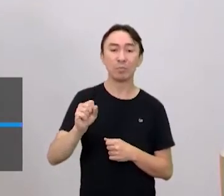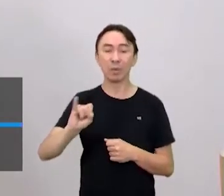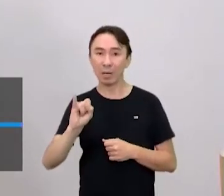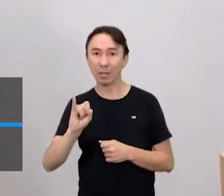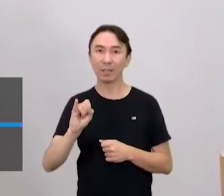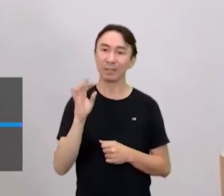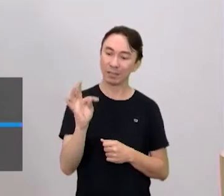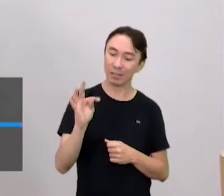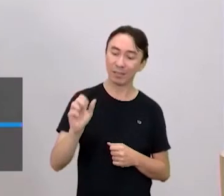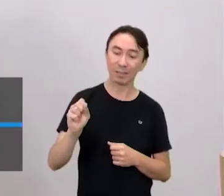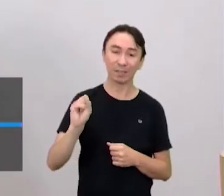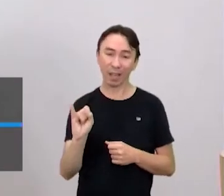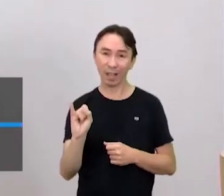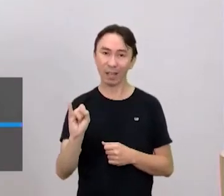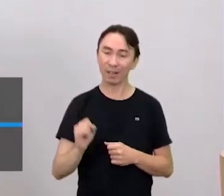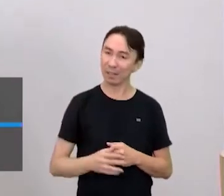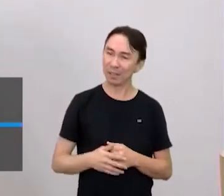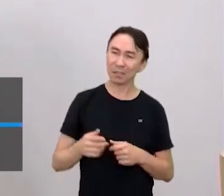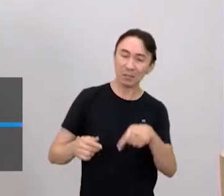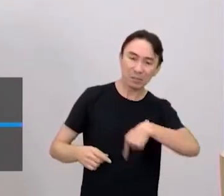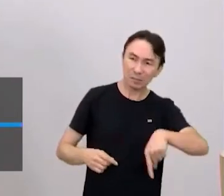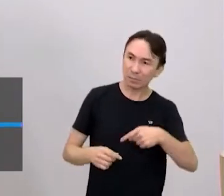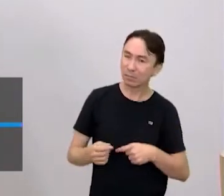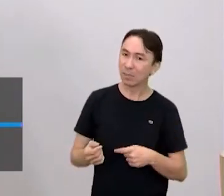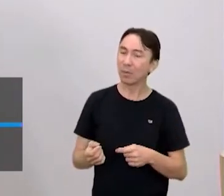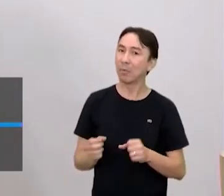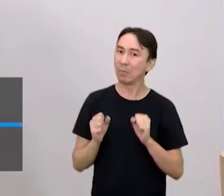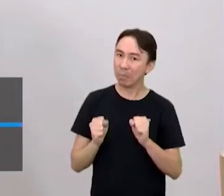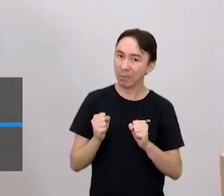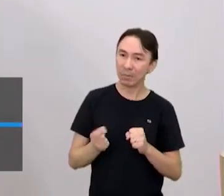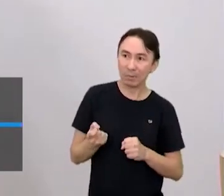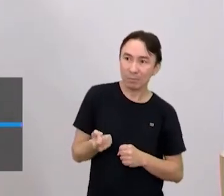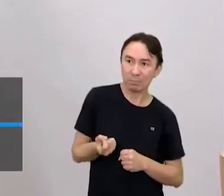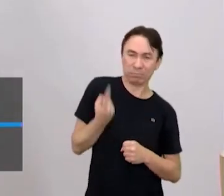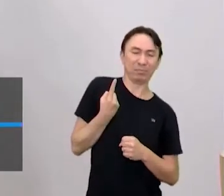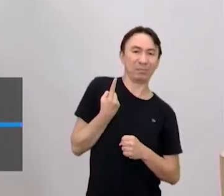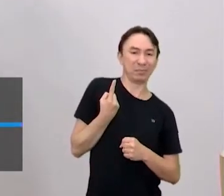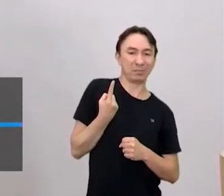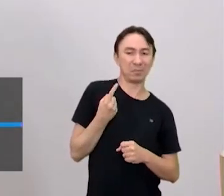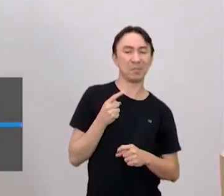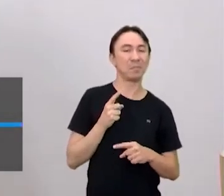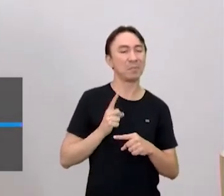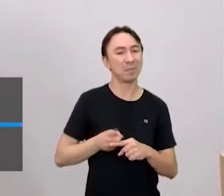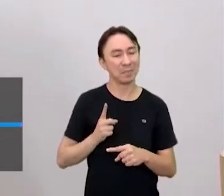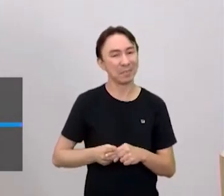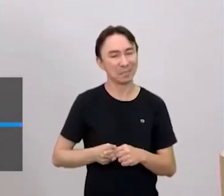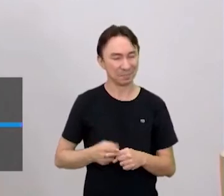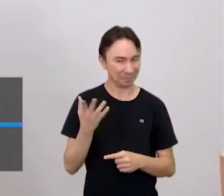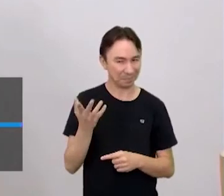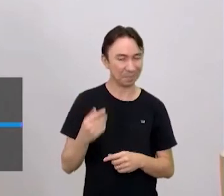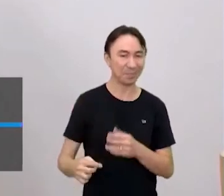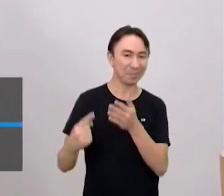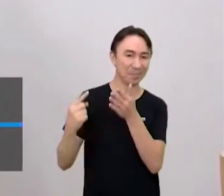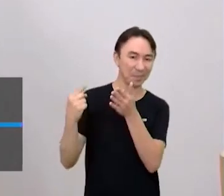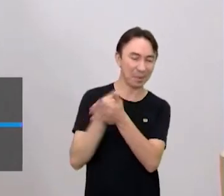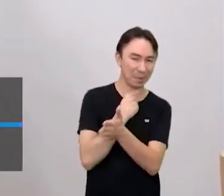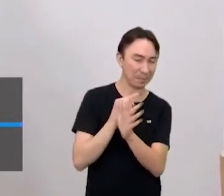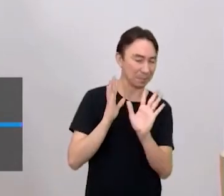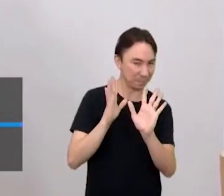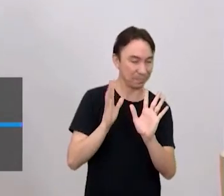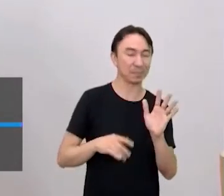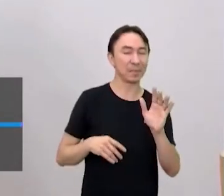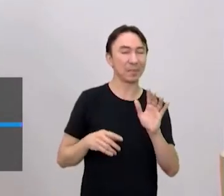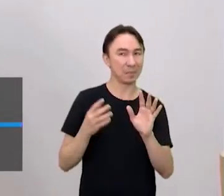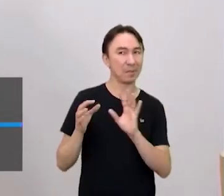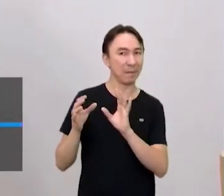é uma coisa que pode até estranhar a gente. Agora, vou fazer um link com o que você perguntou, Gil, por causa do seguinte.